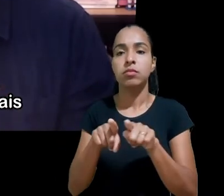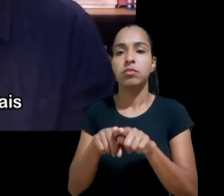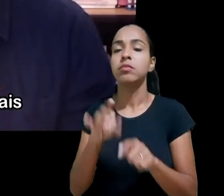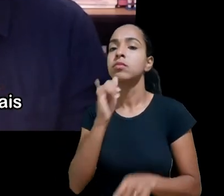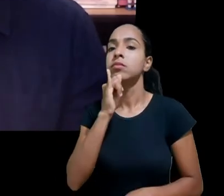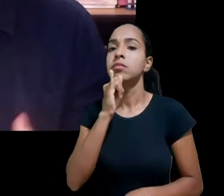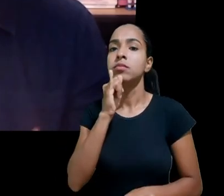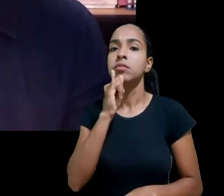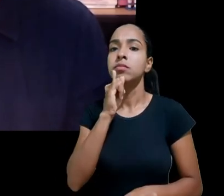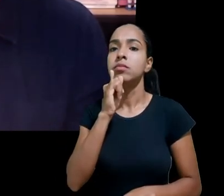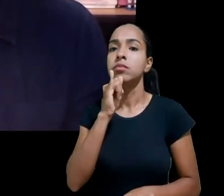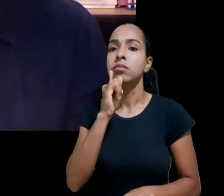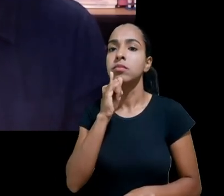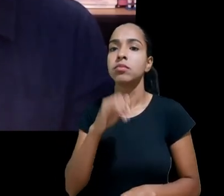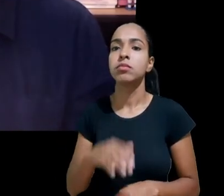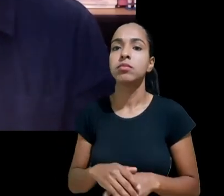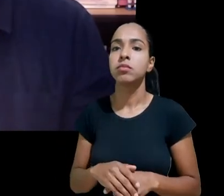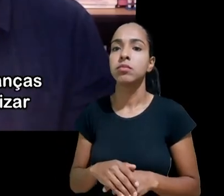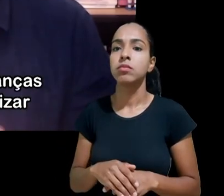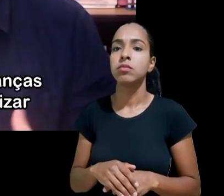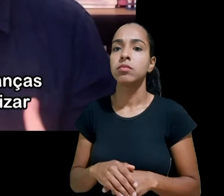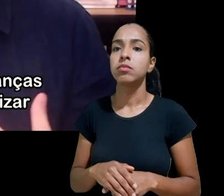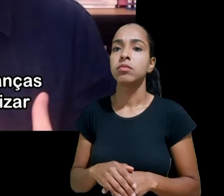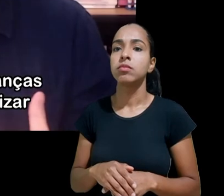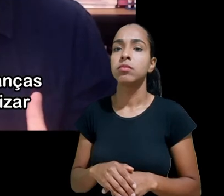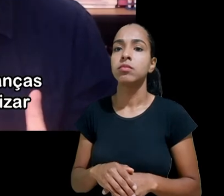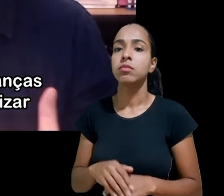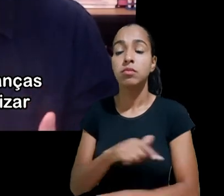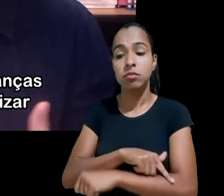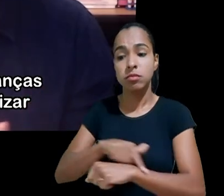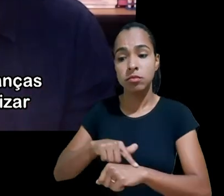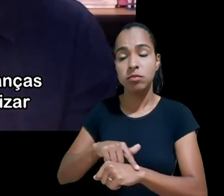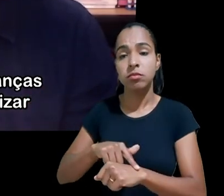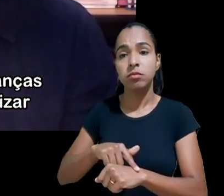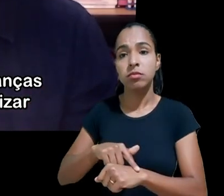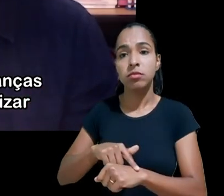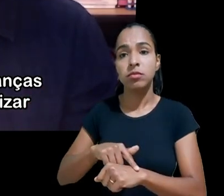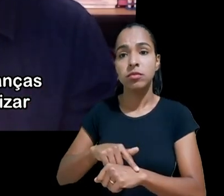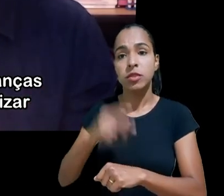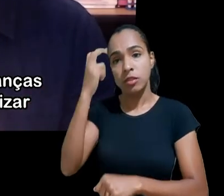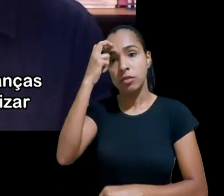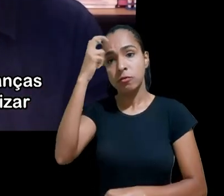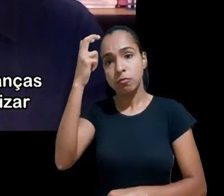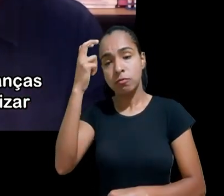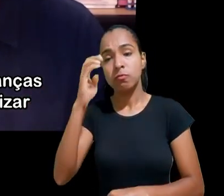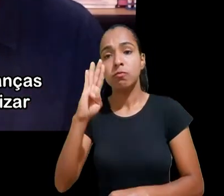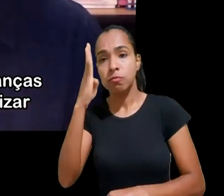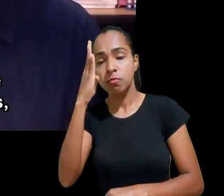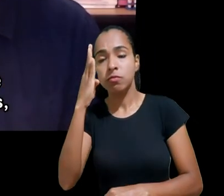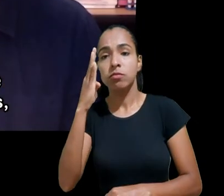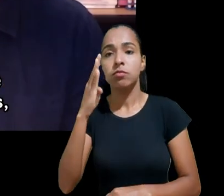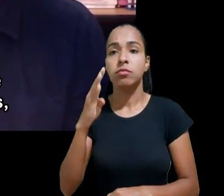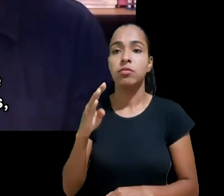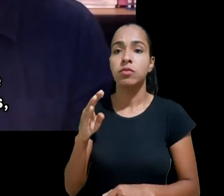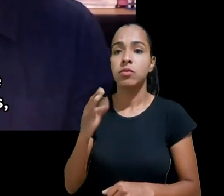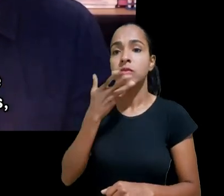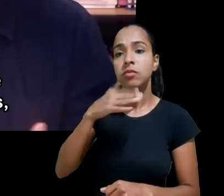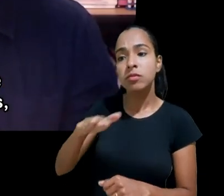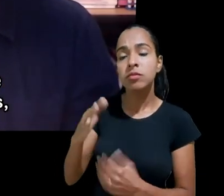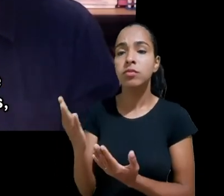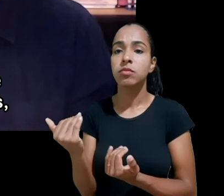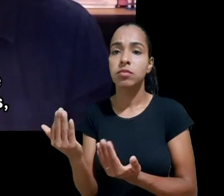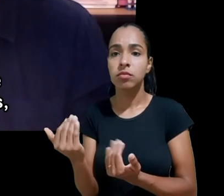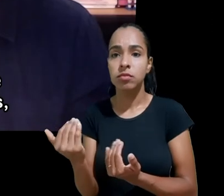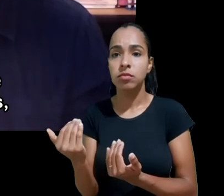educacionais sobre inteligência artificial a possibilidade de que todas as crianças e adolescentes possam se alfabetizar nessas